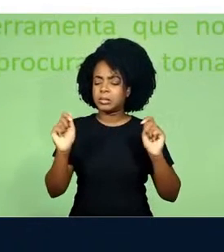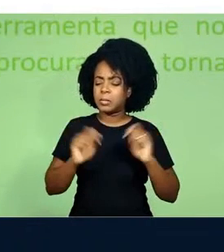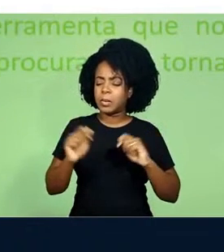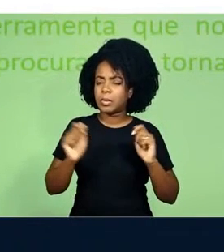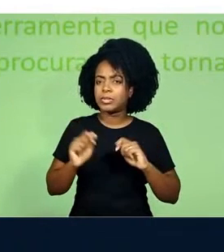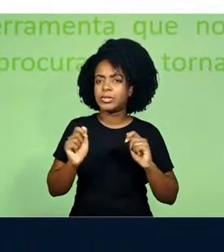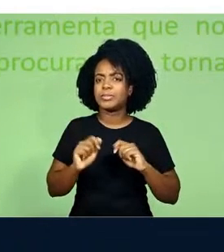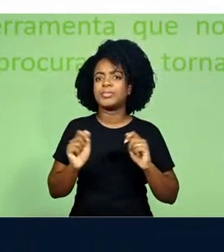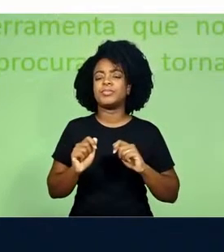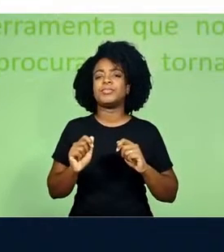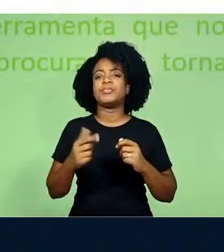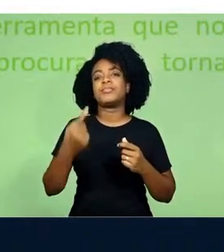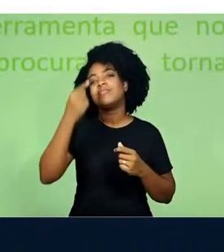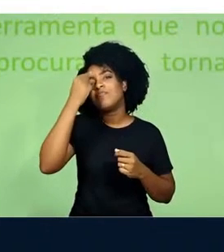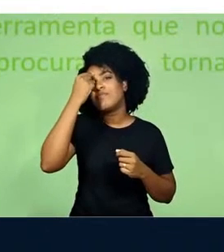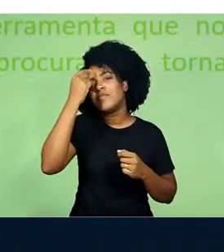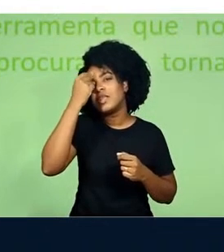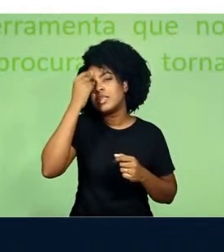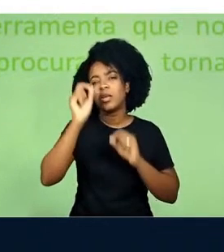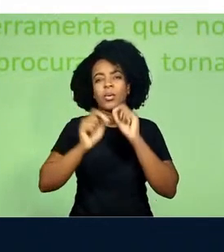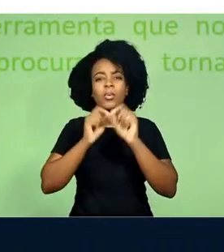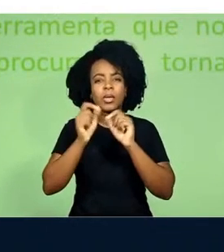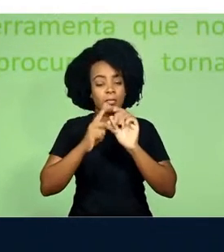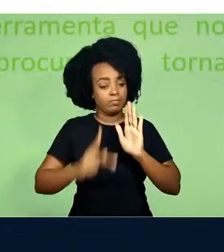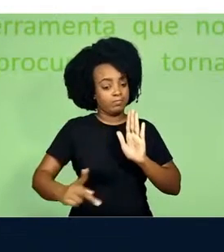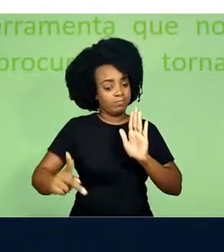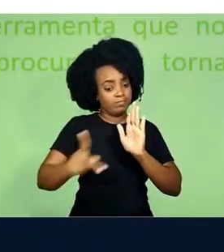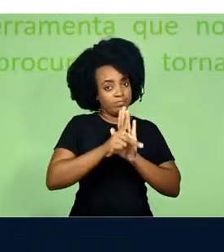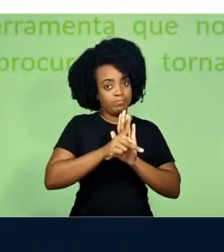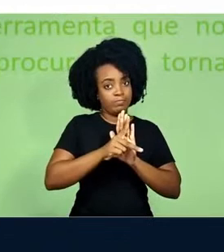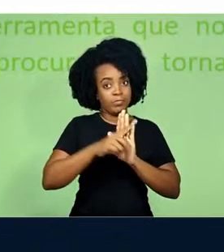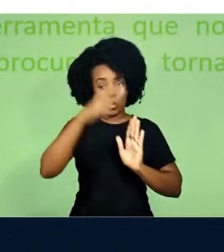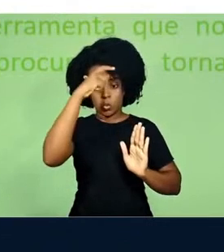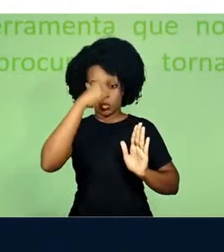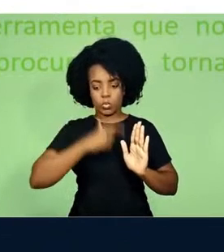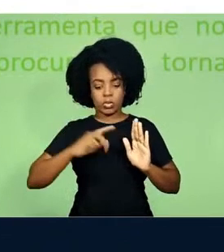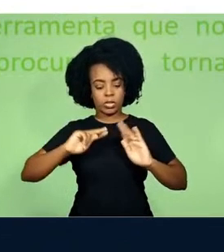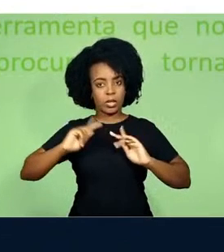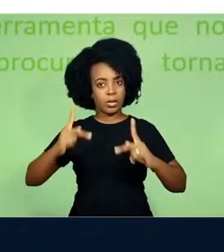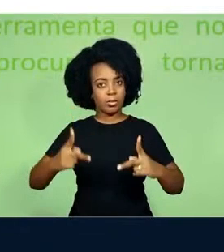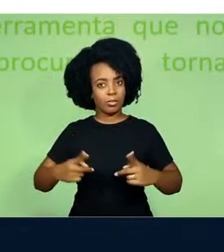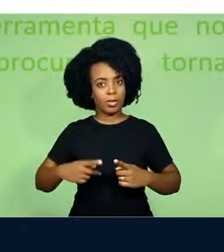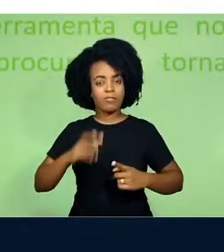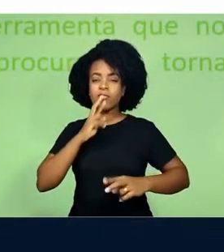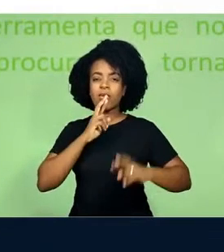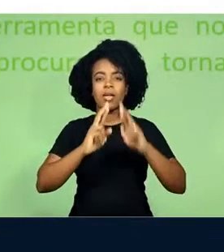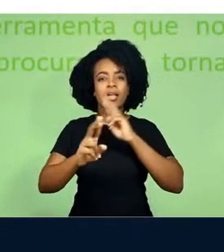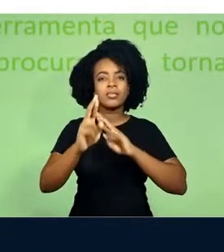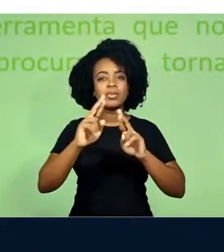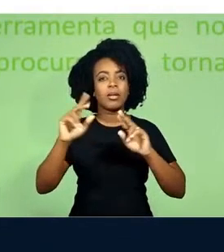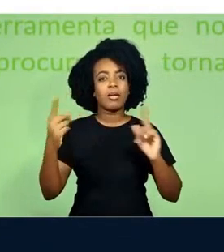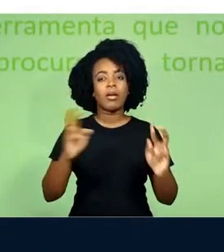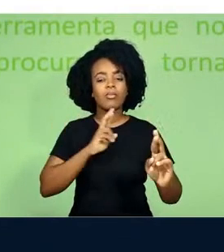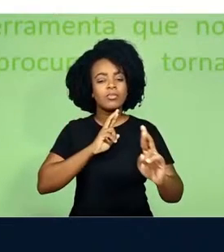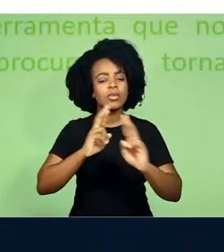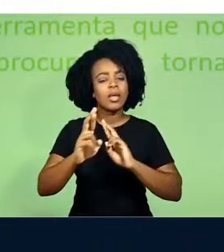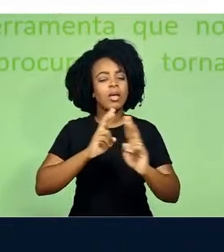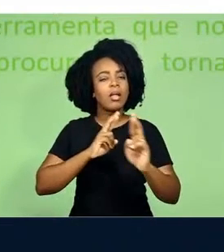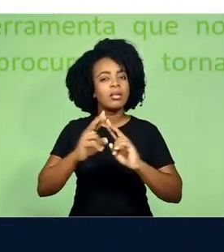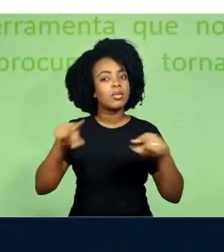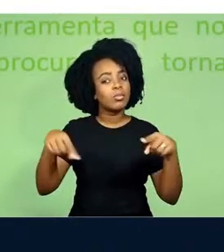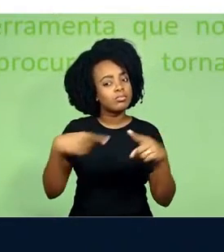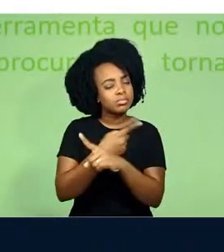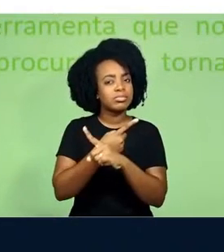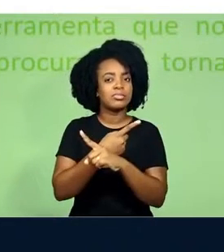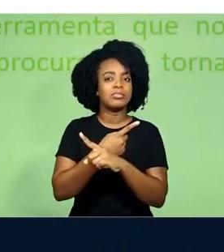na imanência da existência humana a resposta para essa relação paradoxal. Pensando que os humanos